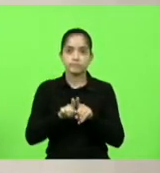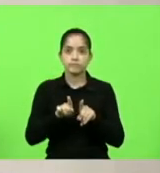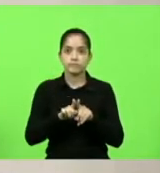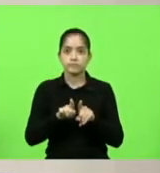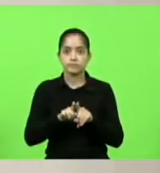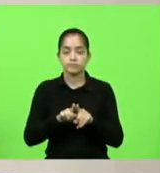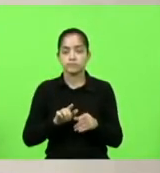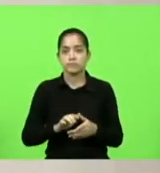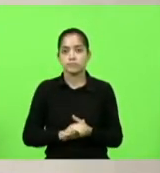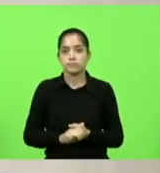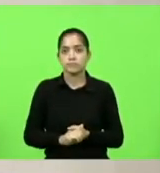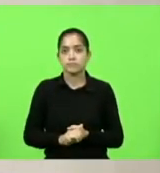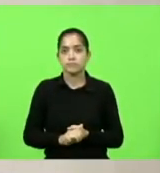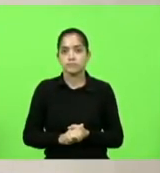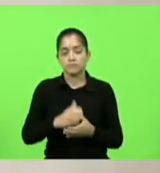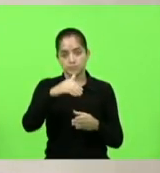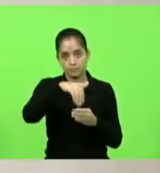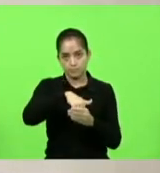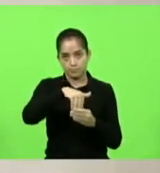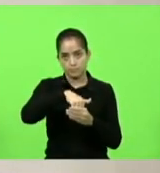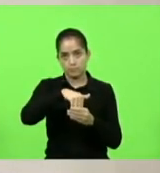Zorter. Em votação?